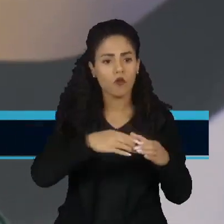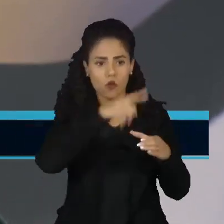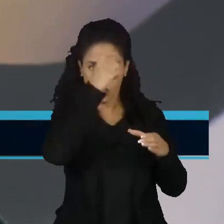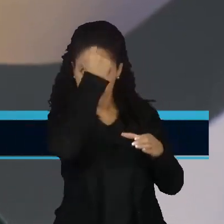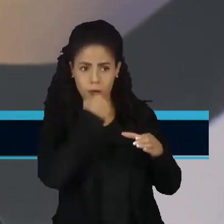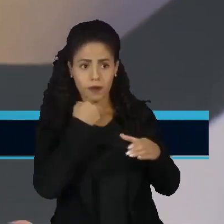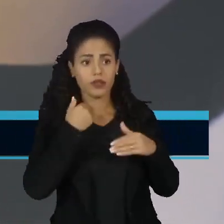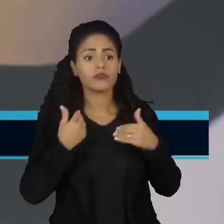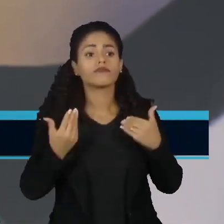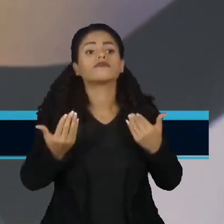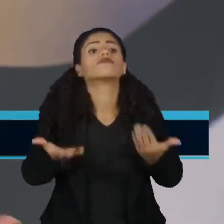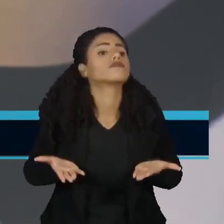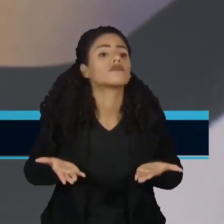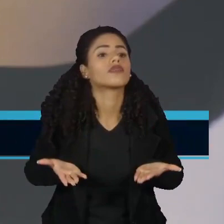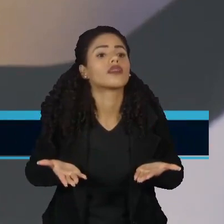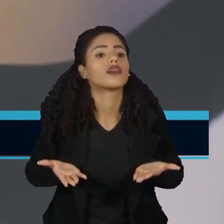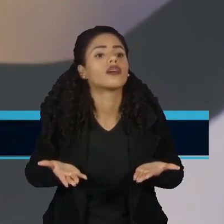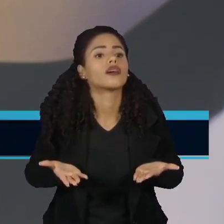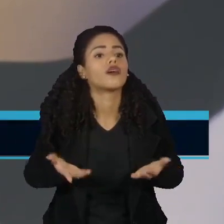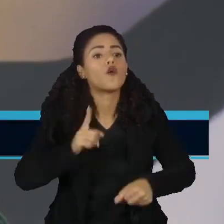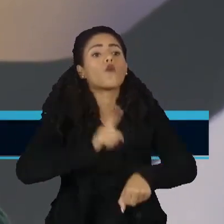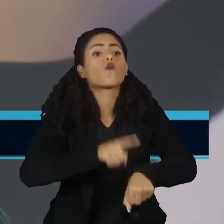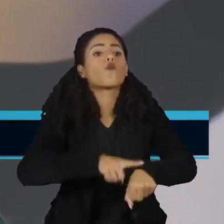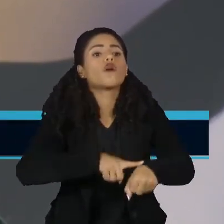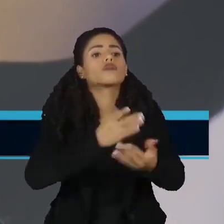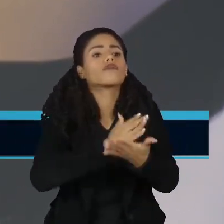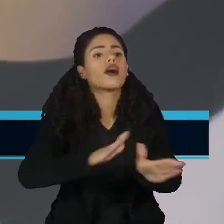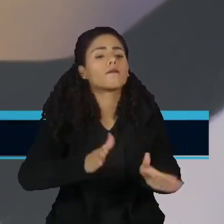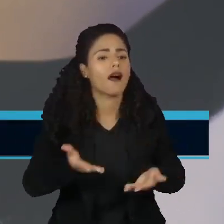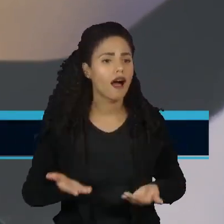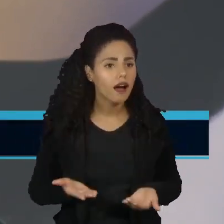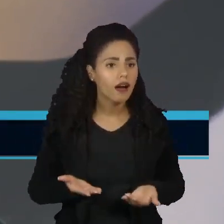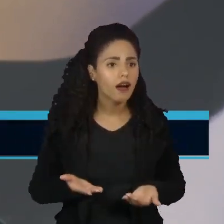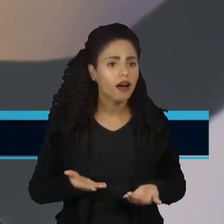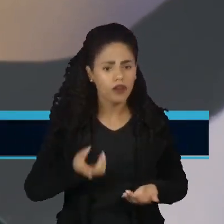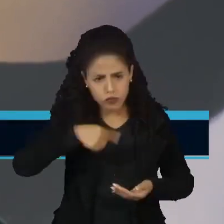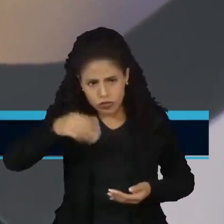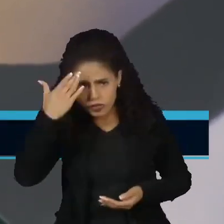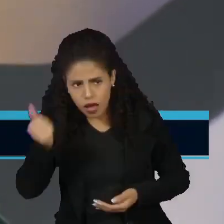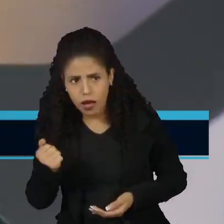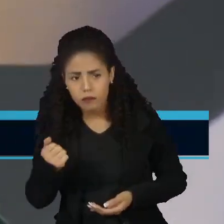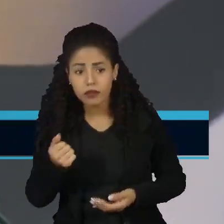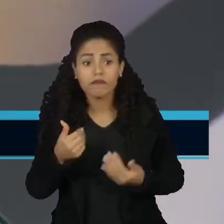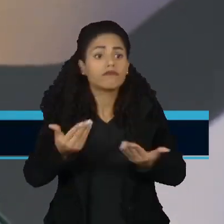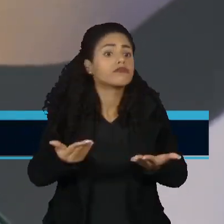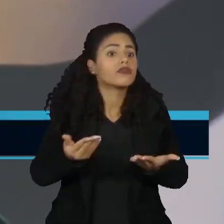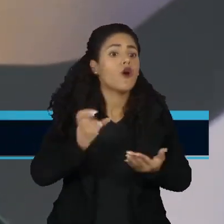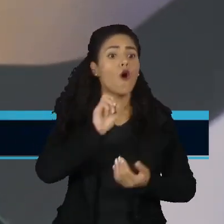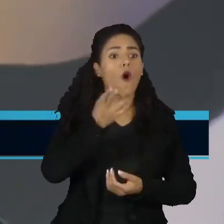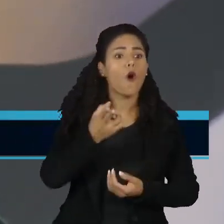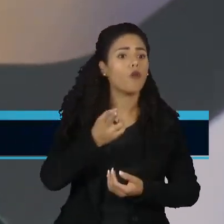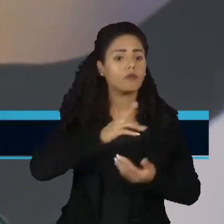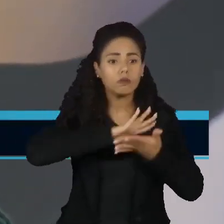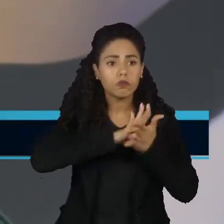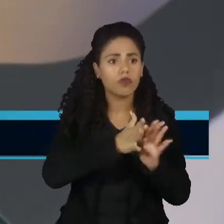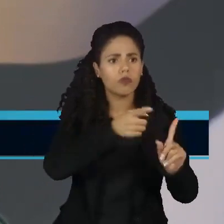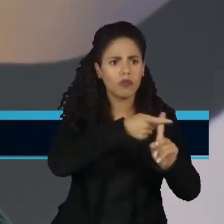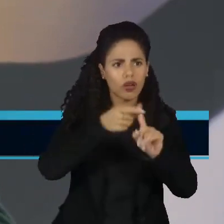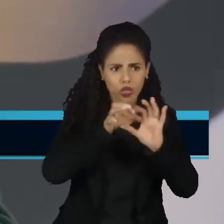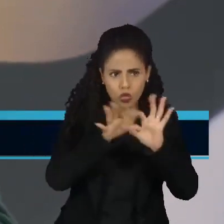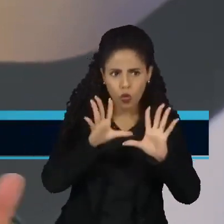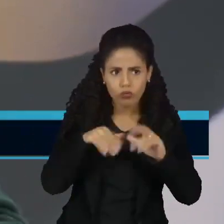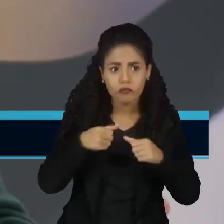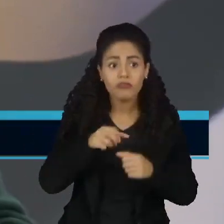Mas quando que vai estar dizimado o Hamas? Quem sabe? Ou então quando entregarem todos os reféns. Mas